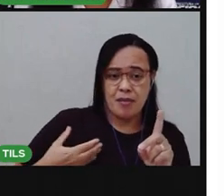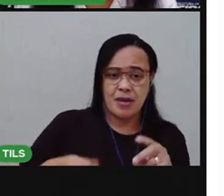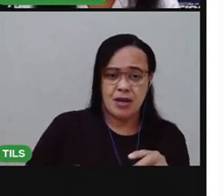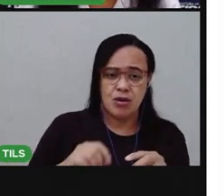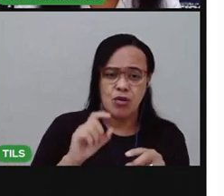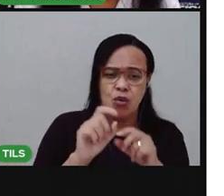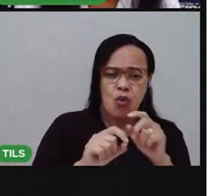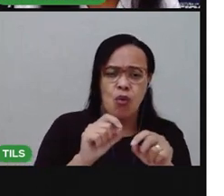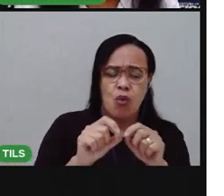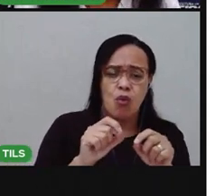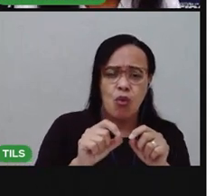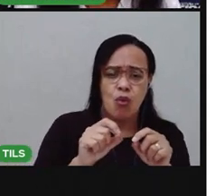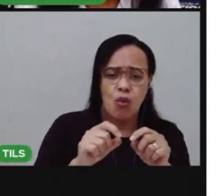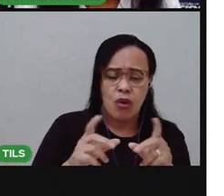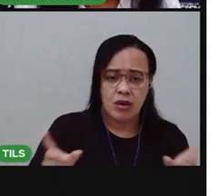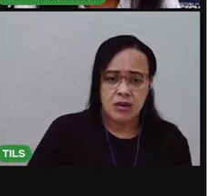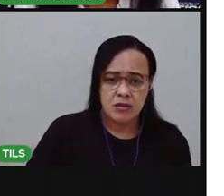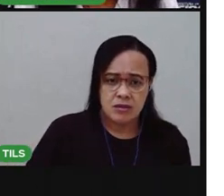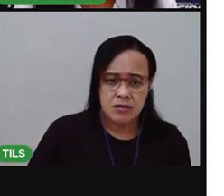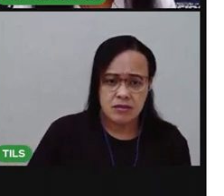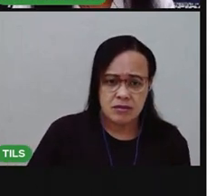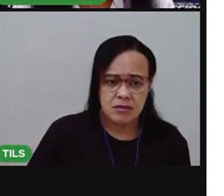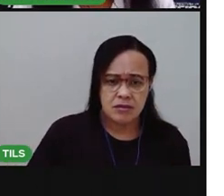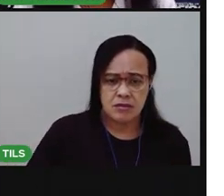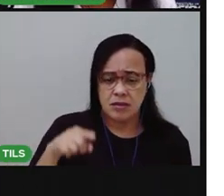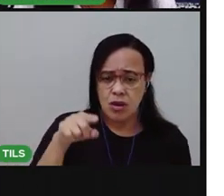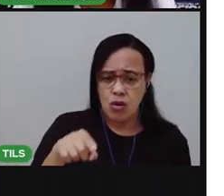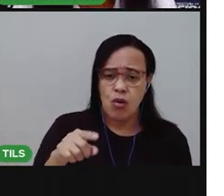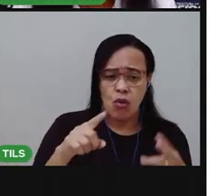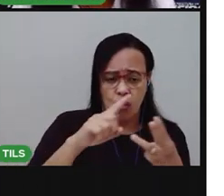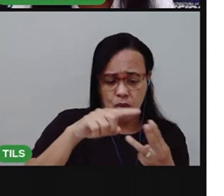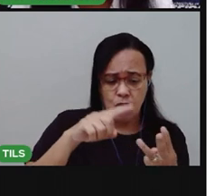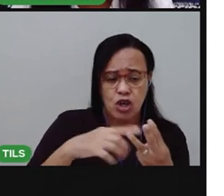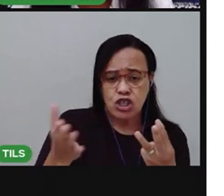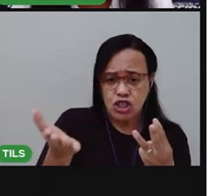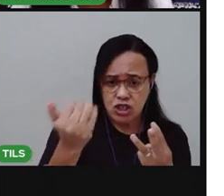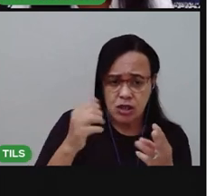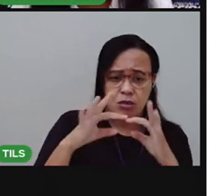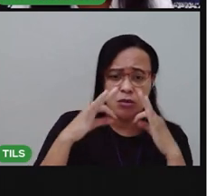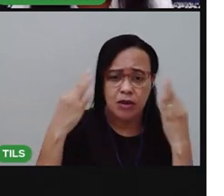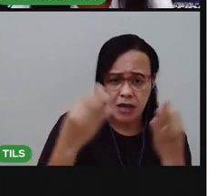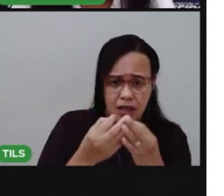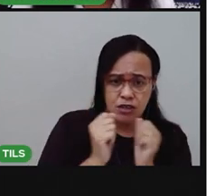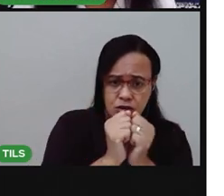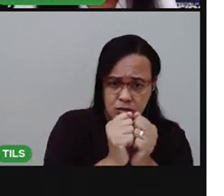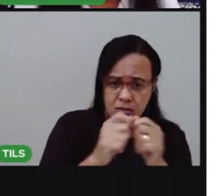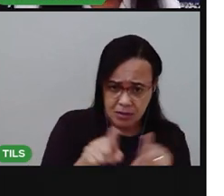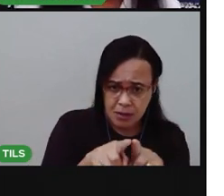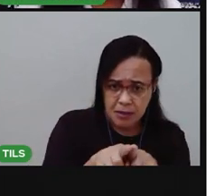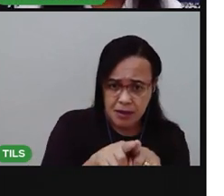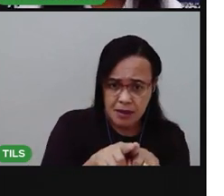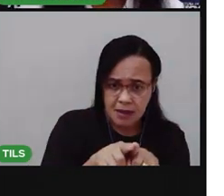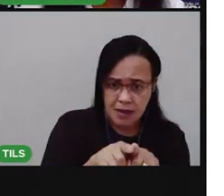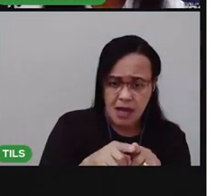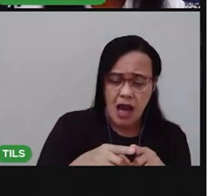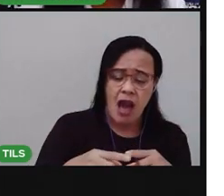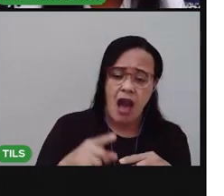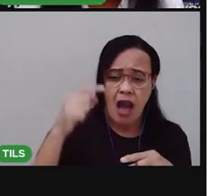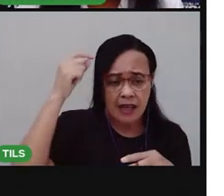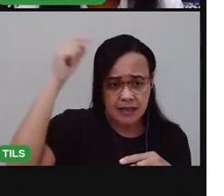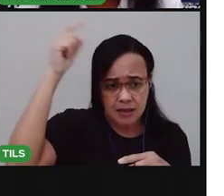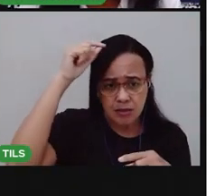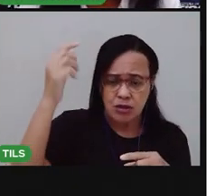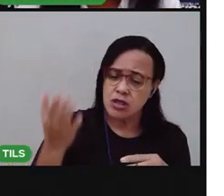o Cascão, o Franjinha te chamou pra reunião também? O Cebolinha respondeu,